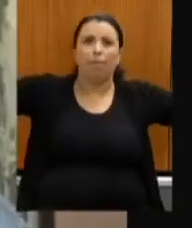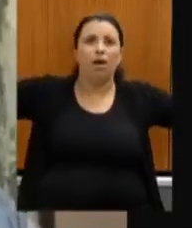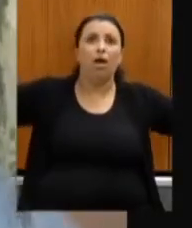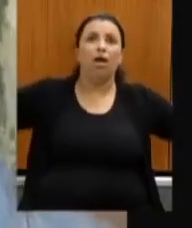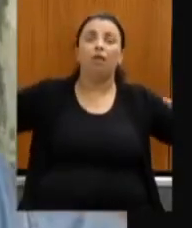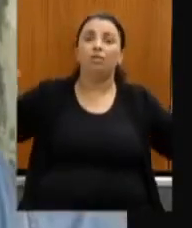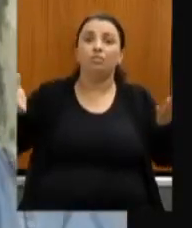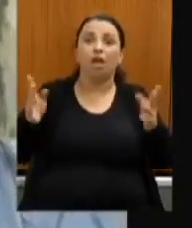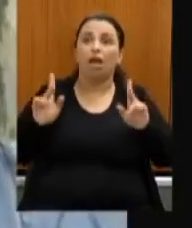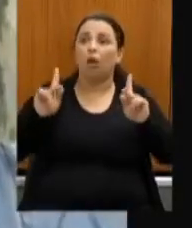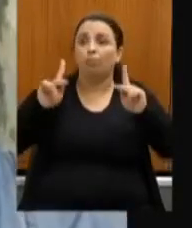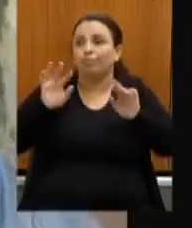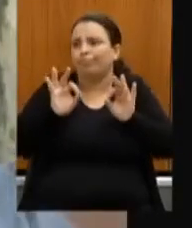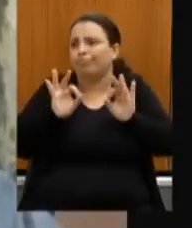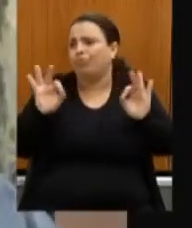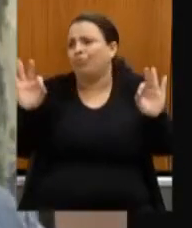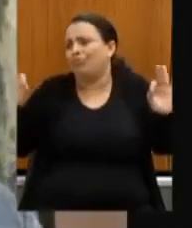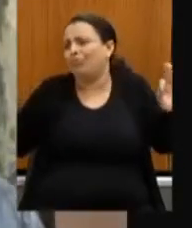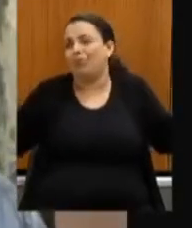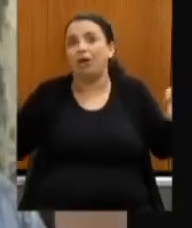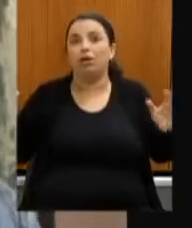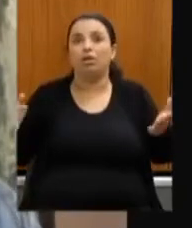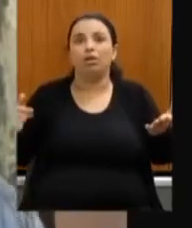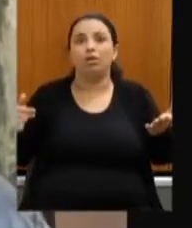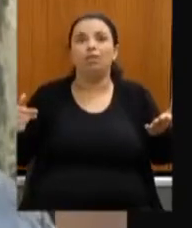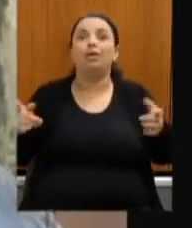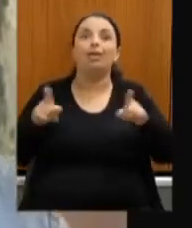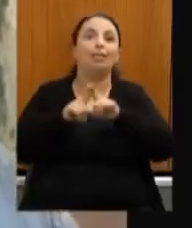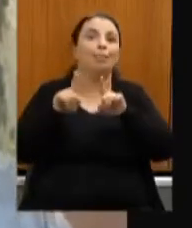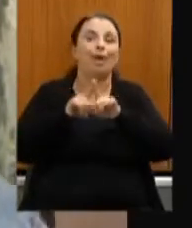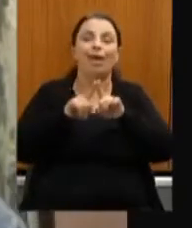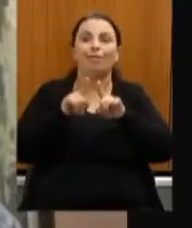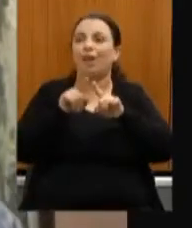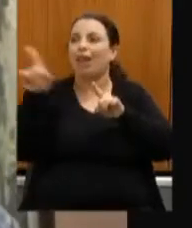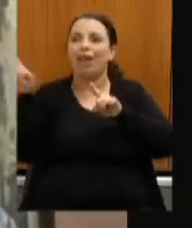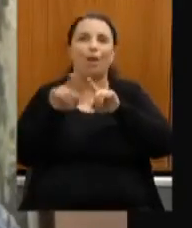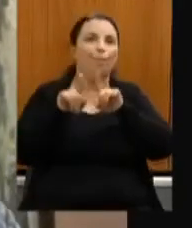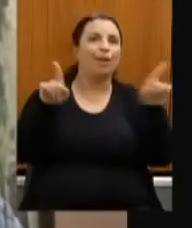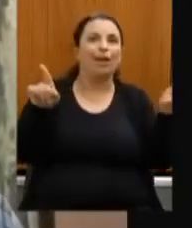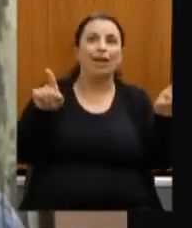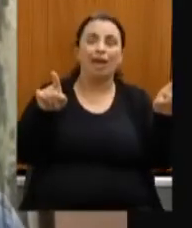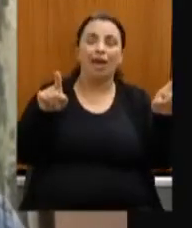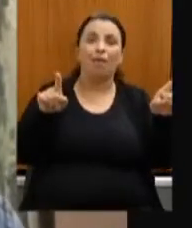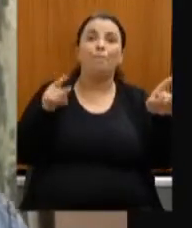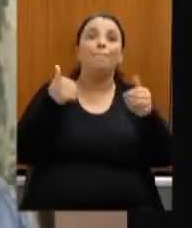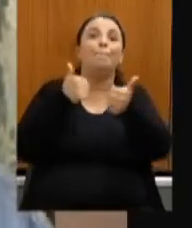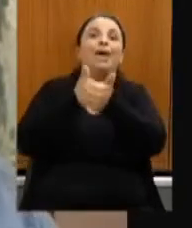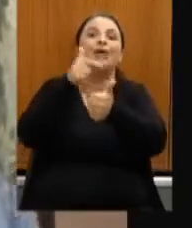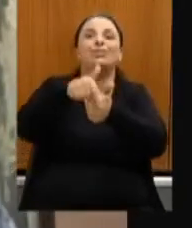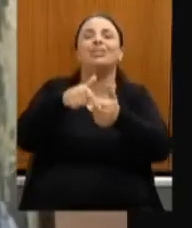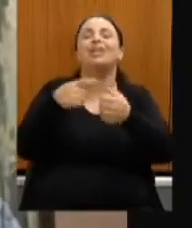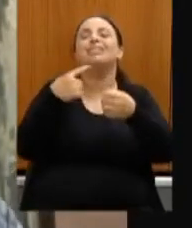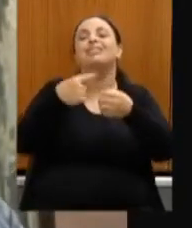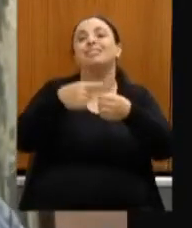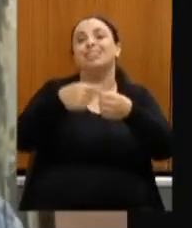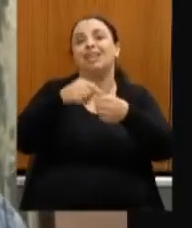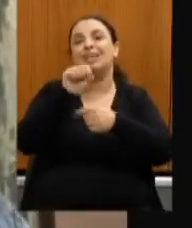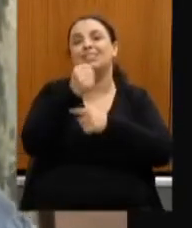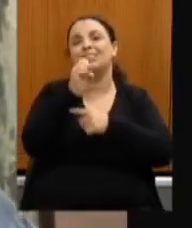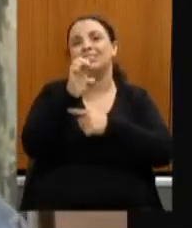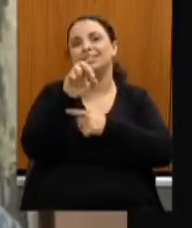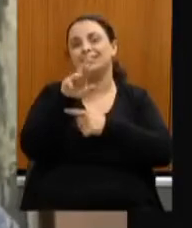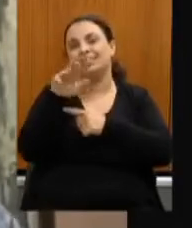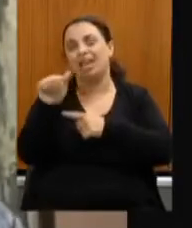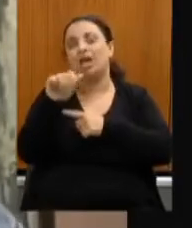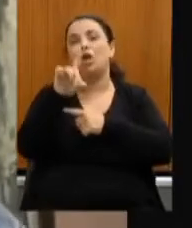e em direção a Serra do Cipó de vários quilômetros fica aí o meu apelo pra que o senhor nos ajude tinha conseguido o recurso pra duplicar